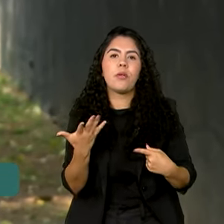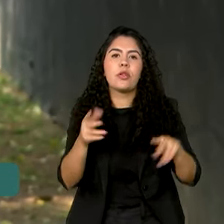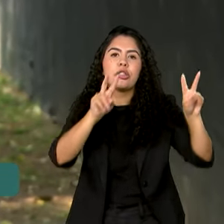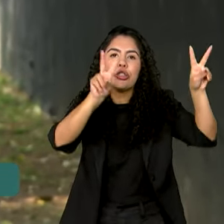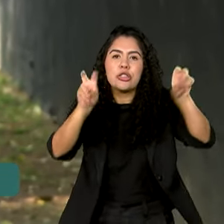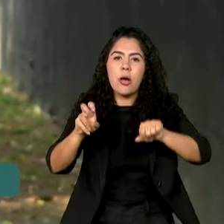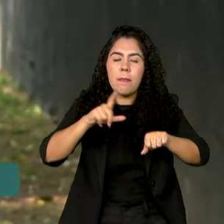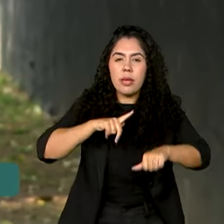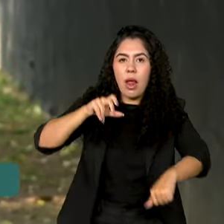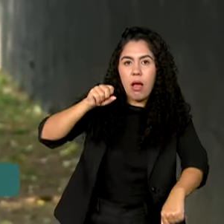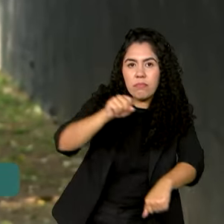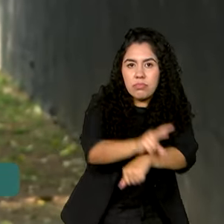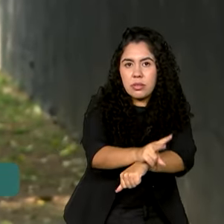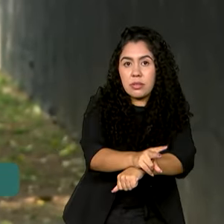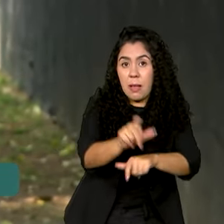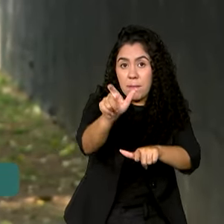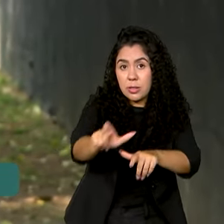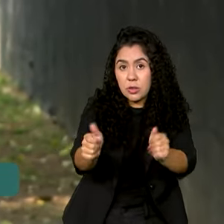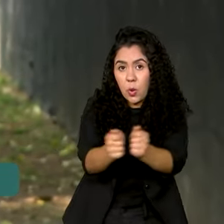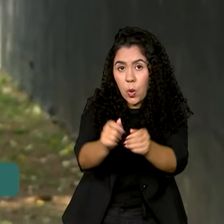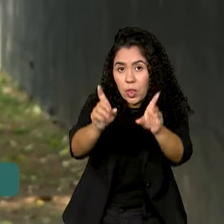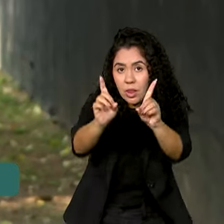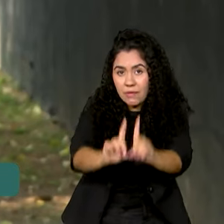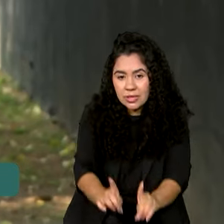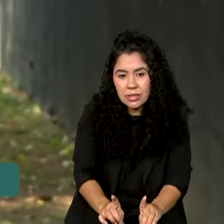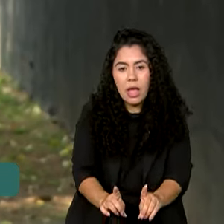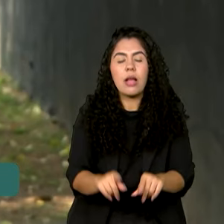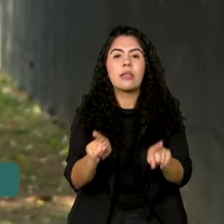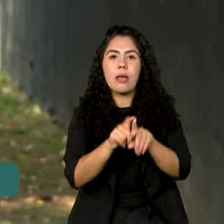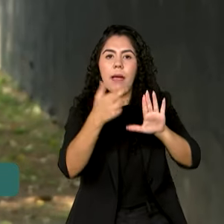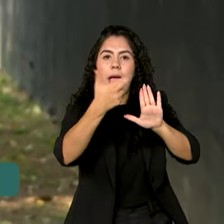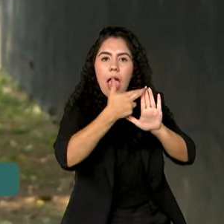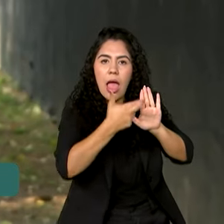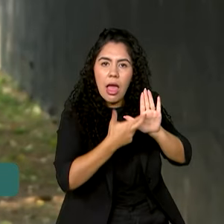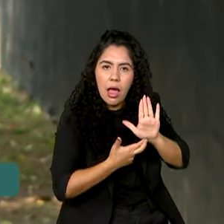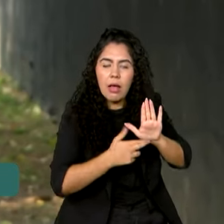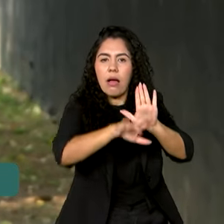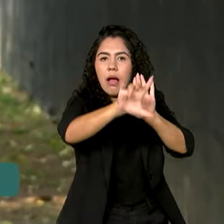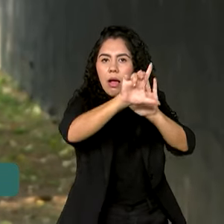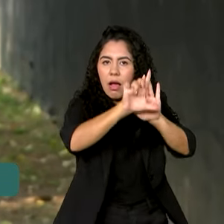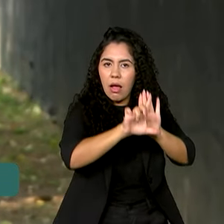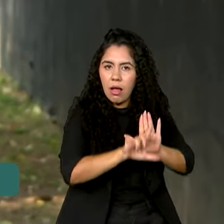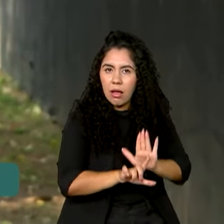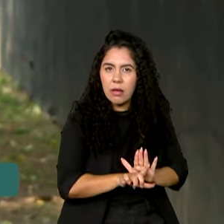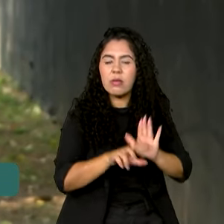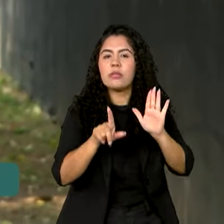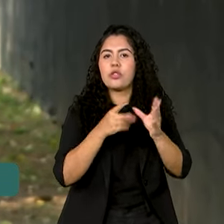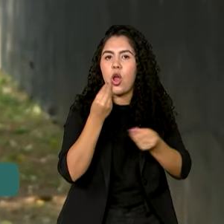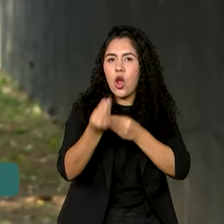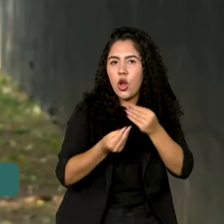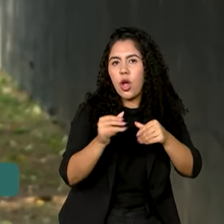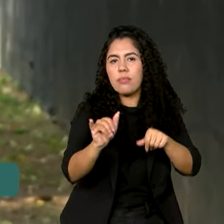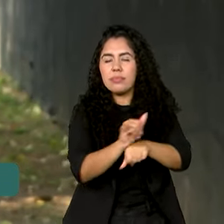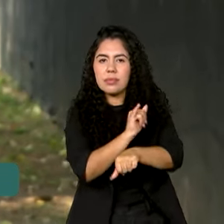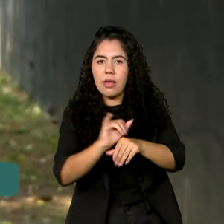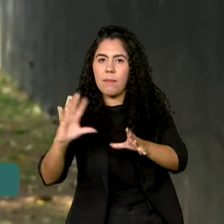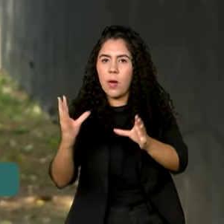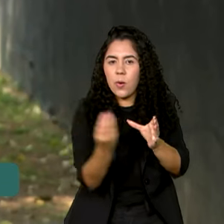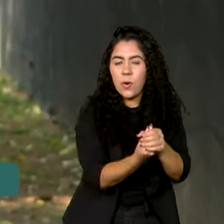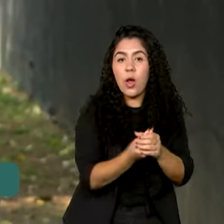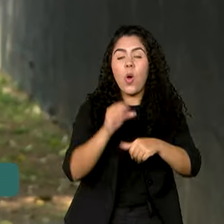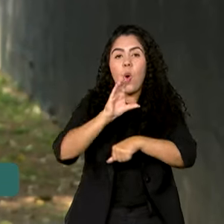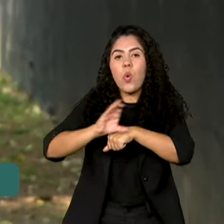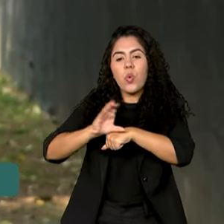empregabilidade da pessoa com deficiência, normas legais e ferramentas de inclusão. O curso tem o